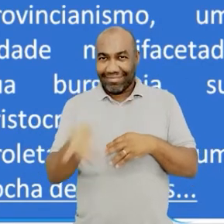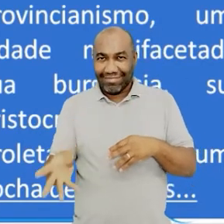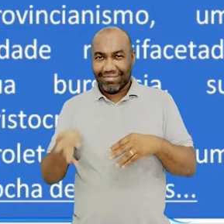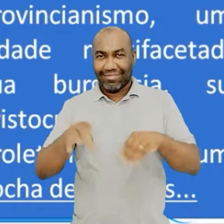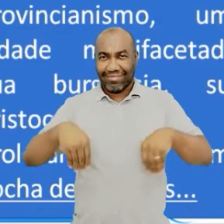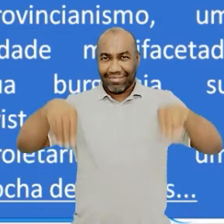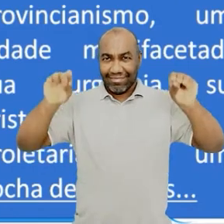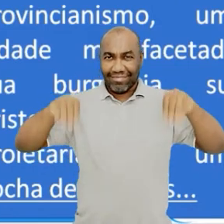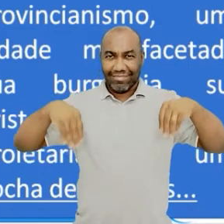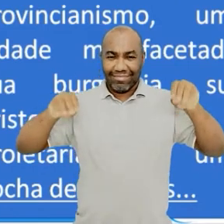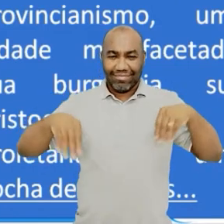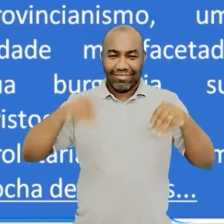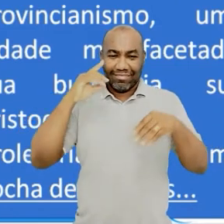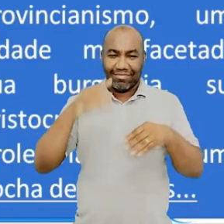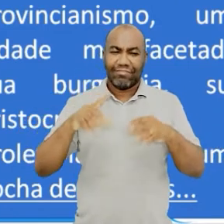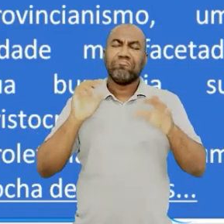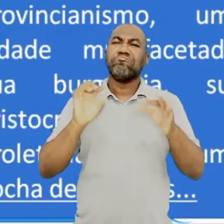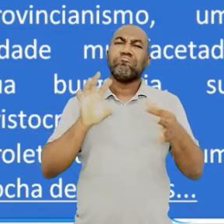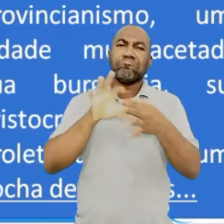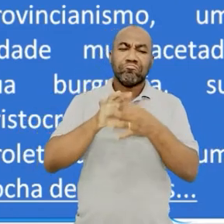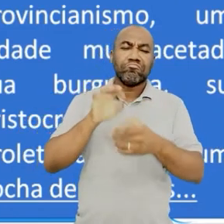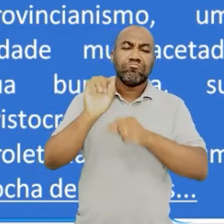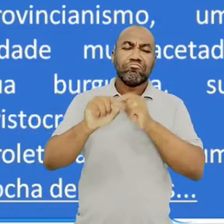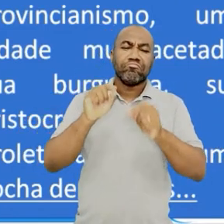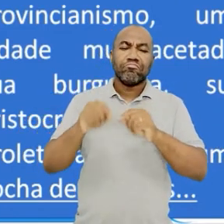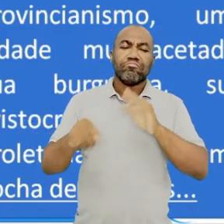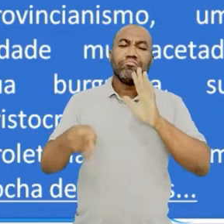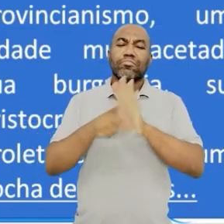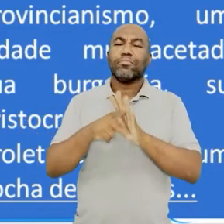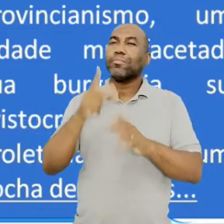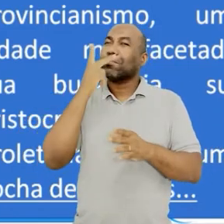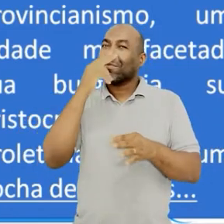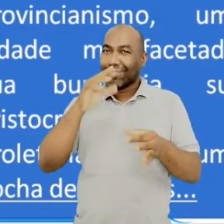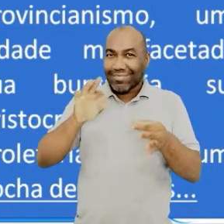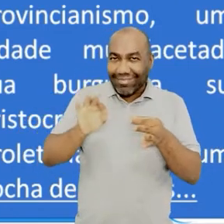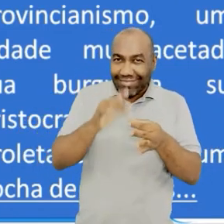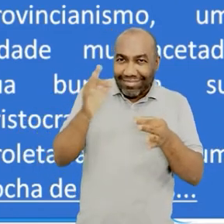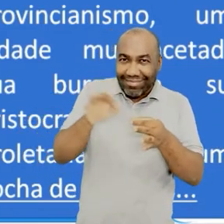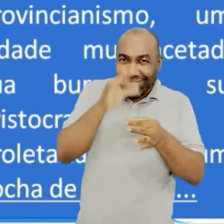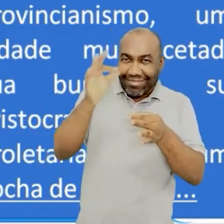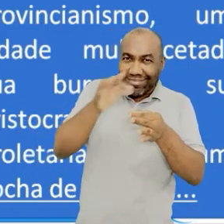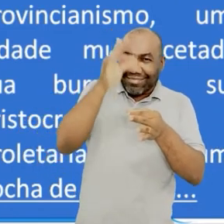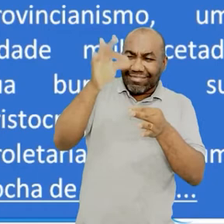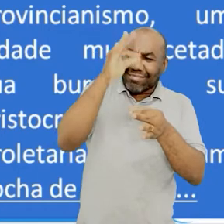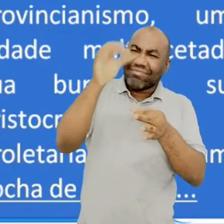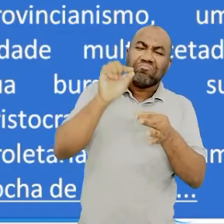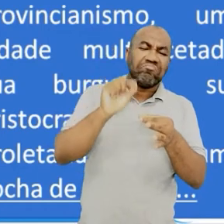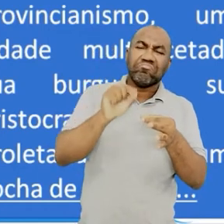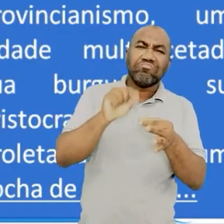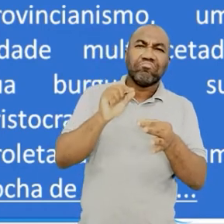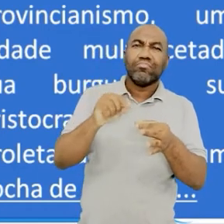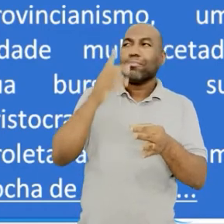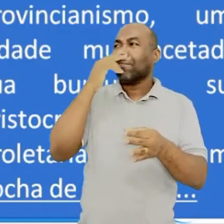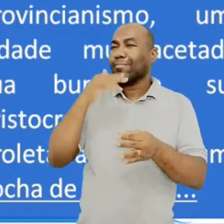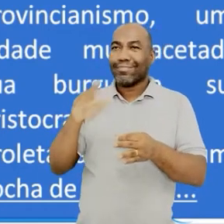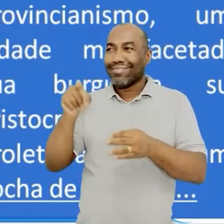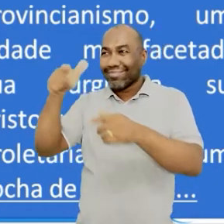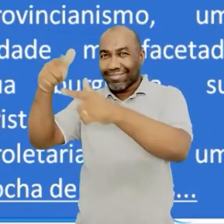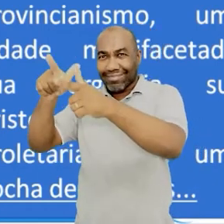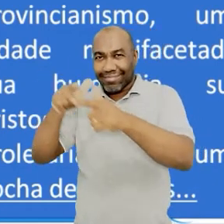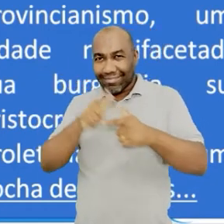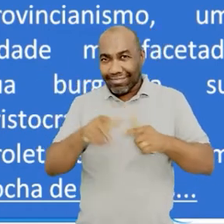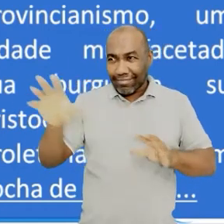tentativa de costurar, de reconhecer como que o grupo social era multifacetado.